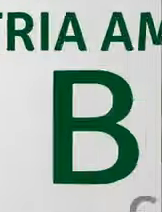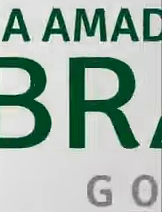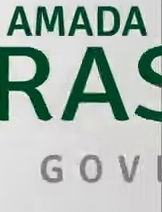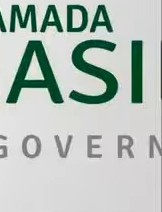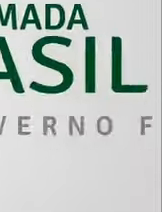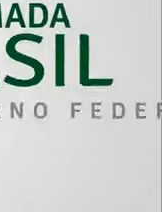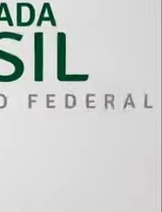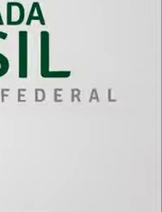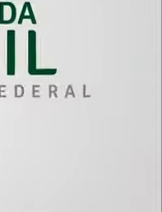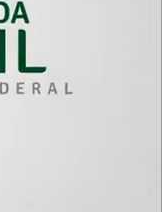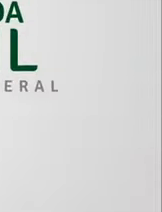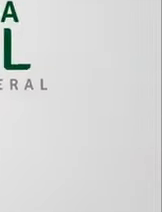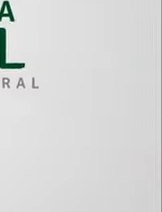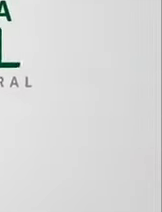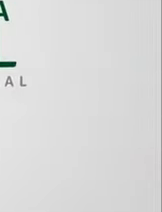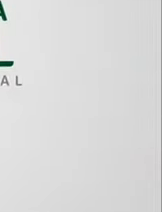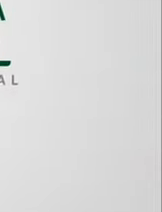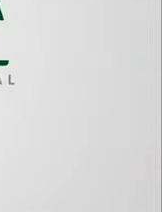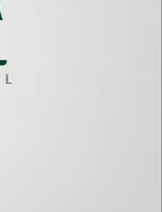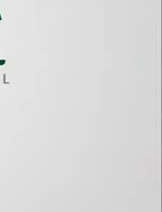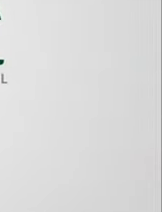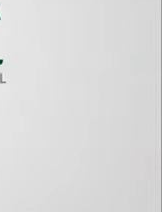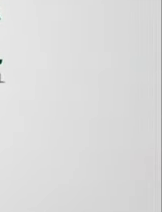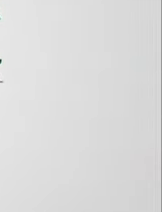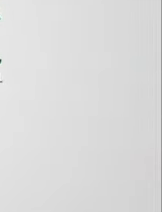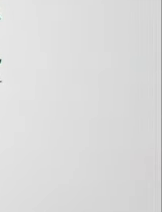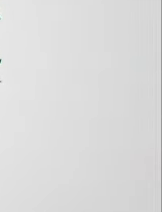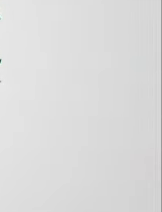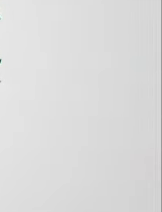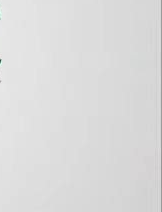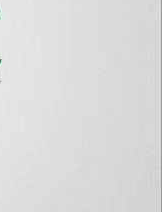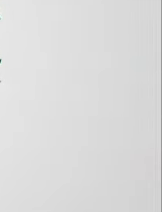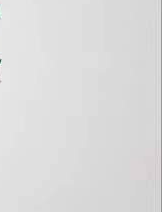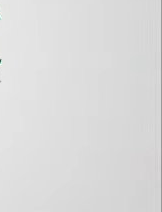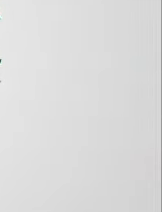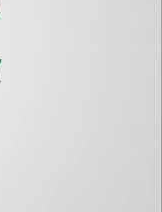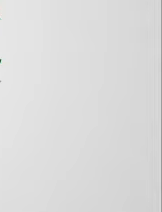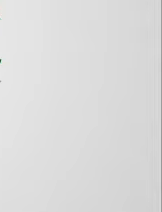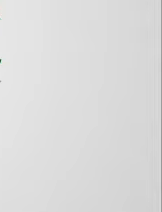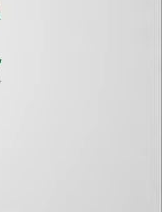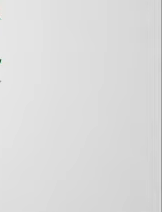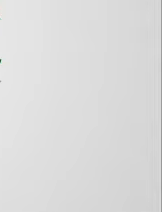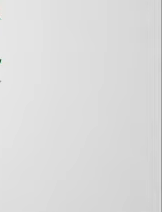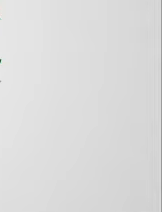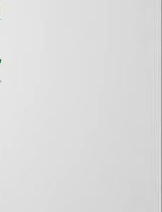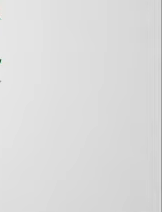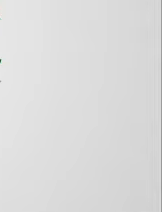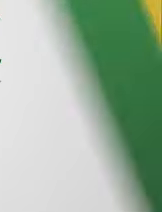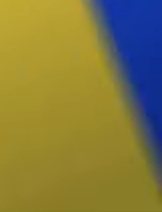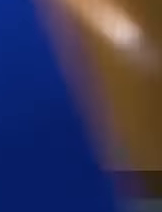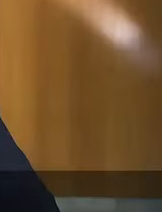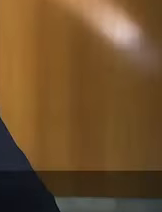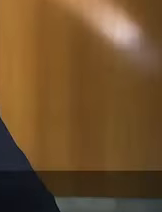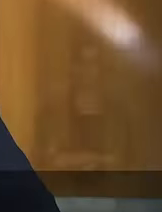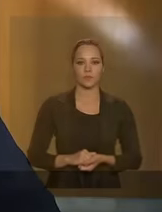Nacional de Rádio e Televisão para o pronunciamento do Presidente da República, Jair Bolsonaro.